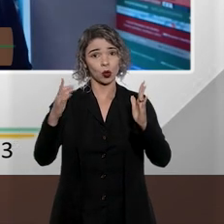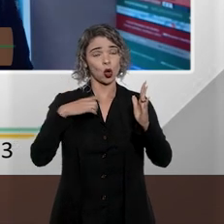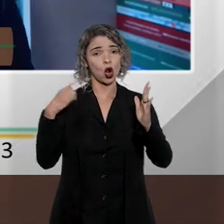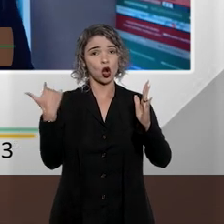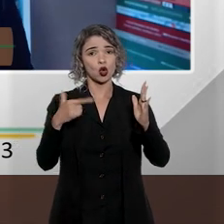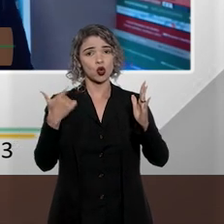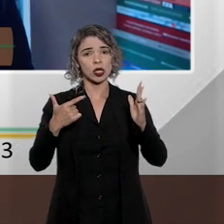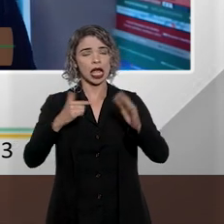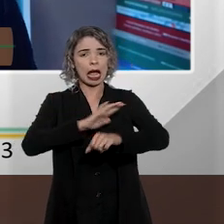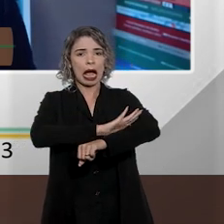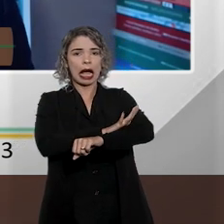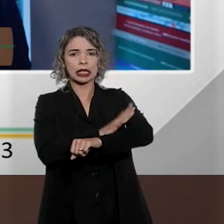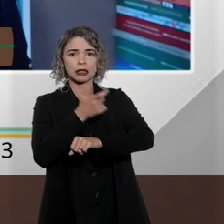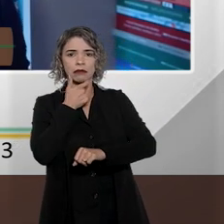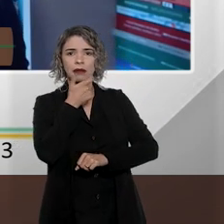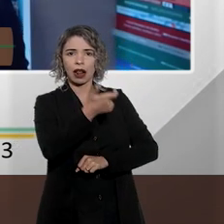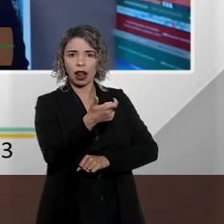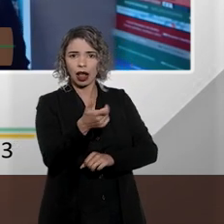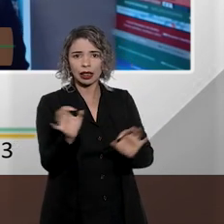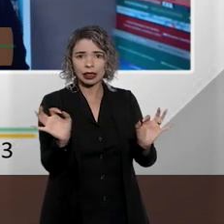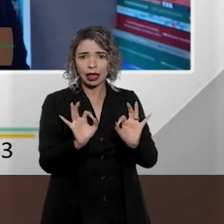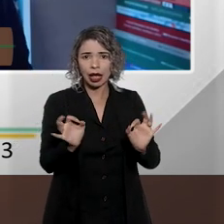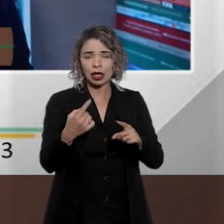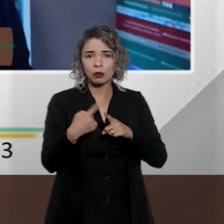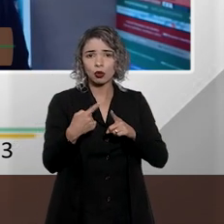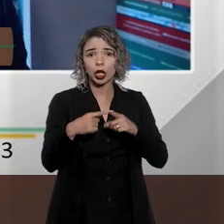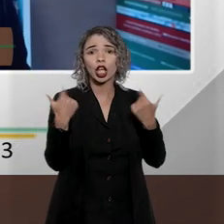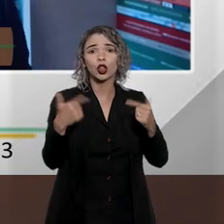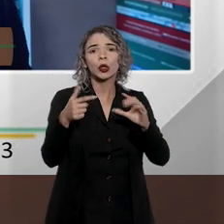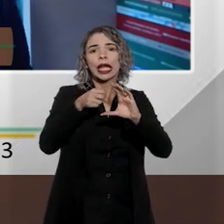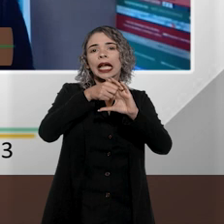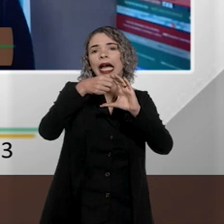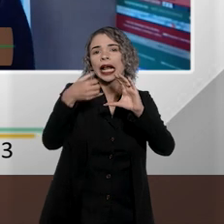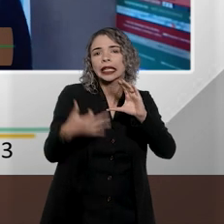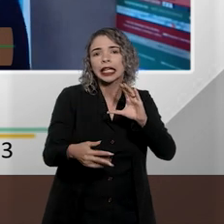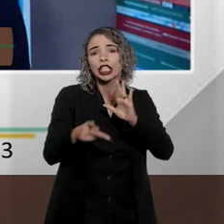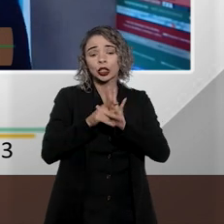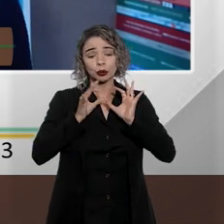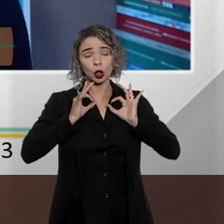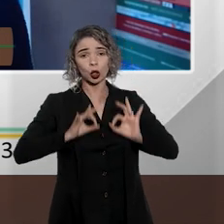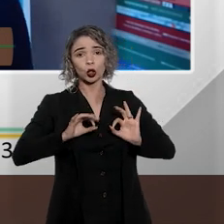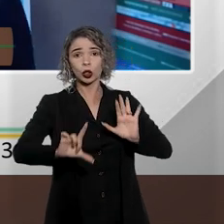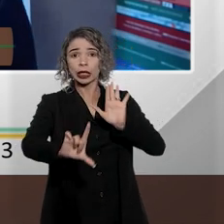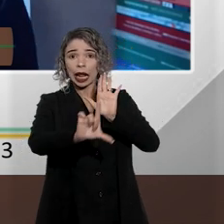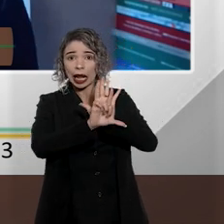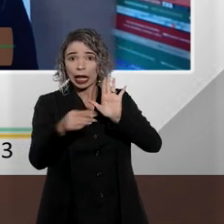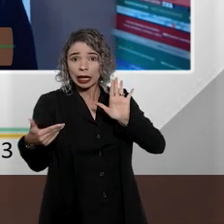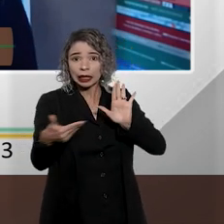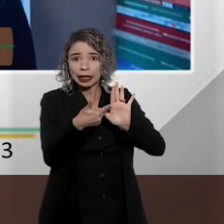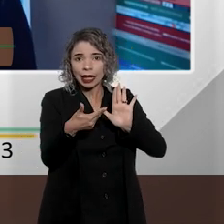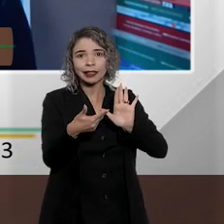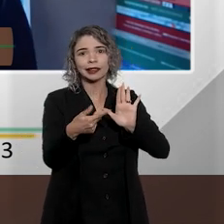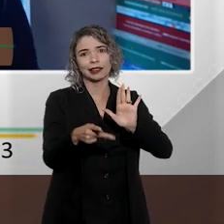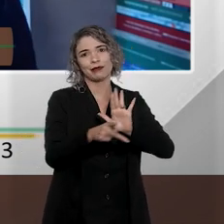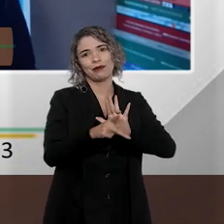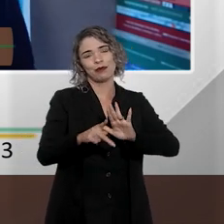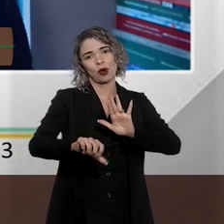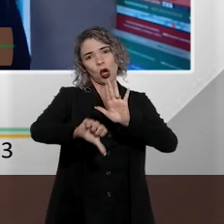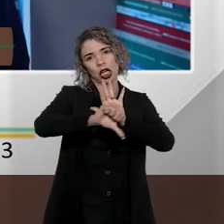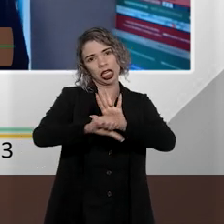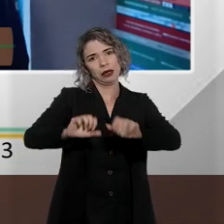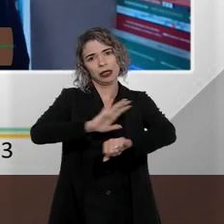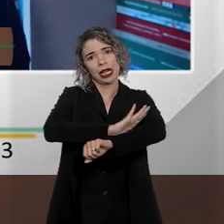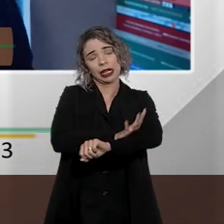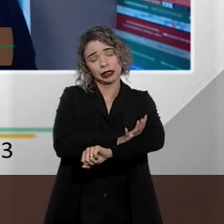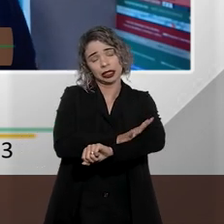está manifestando racismo porque não se enquadra aquela conduta na lei específica que trata dos crimes de racismo, me